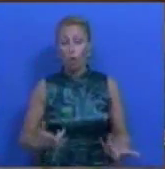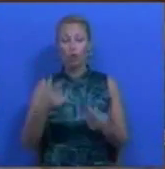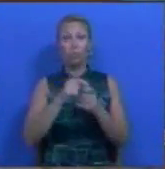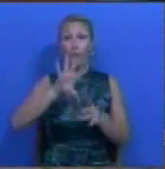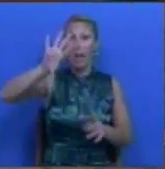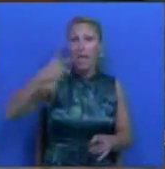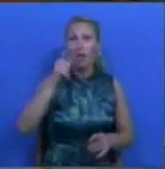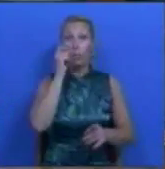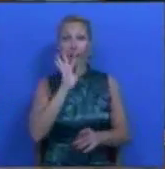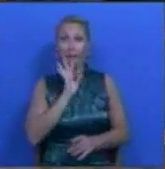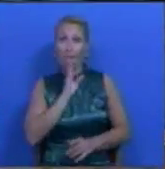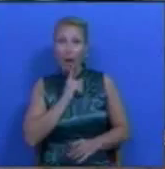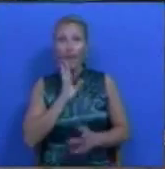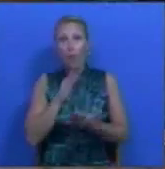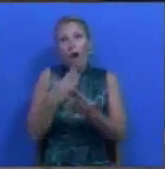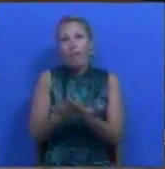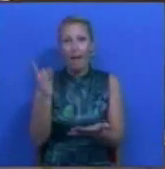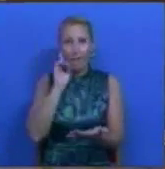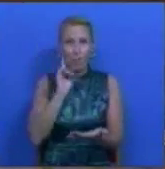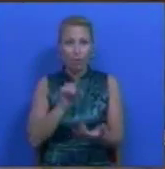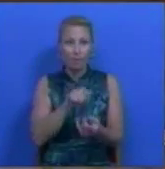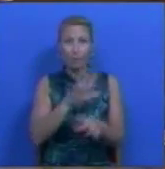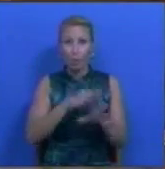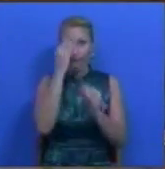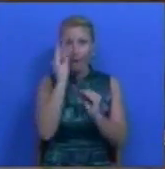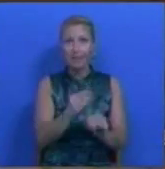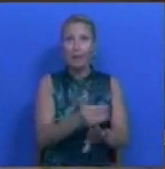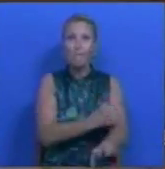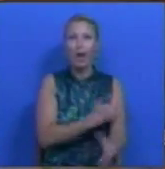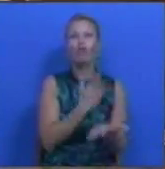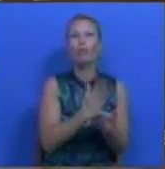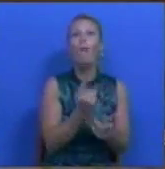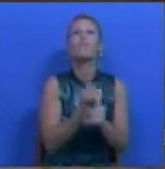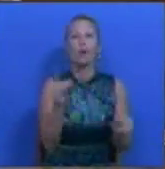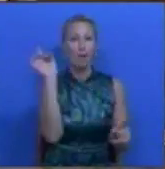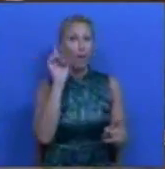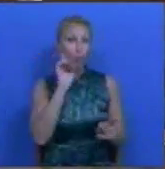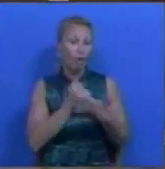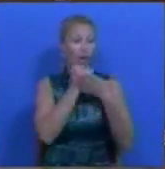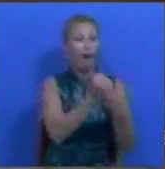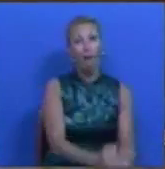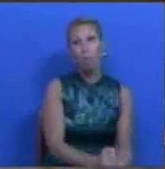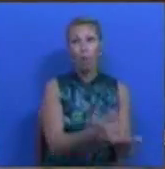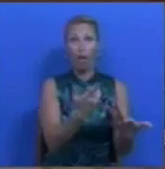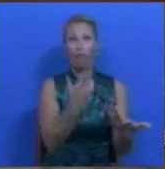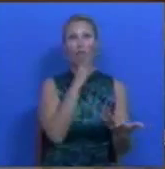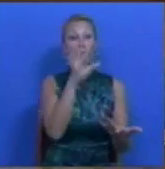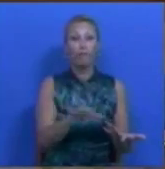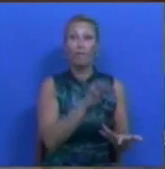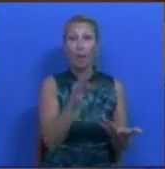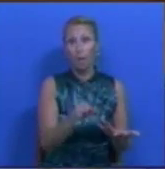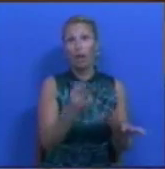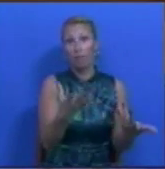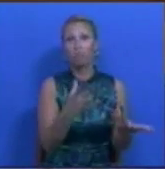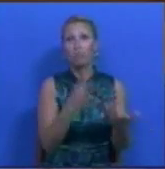educativas dão ao ensino pré-escolar. Ele é fundamental para apoiar as famílias numa componente social, numa função social de apoio